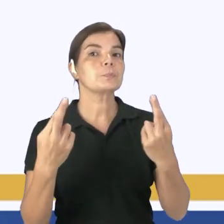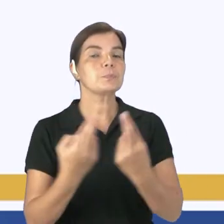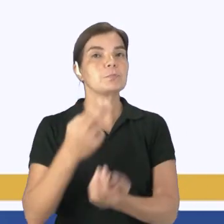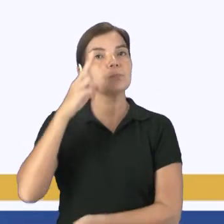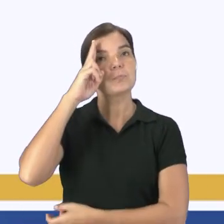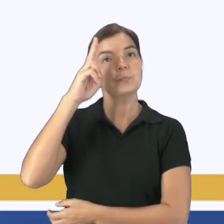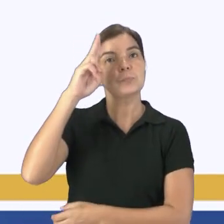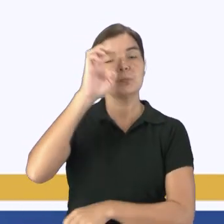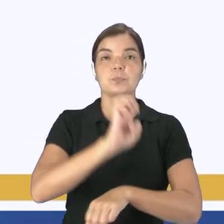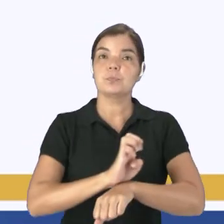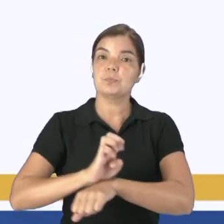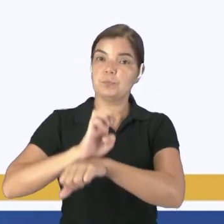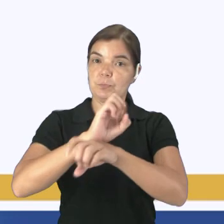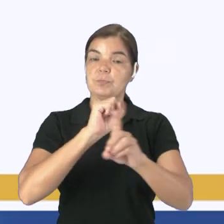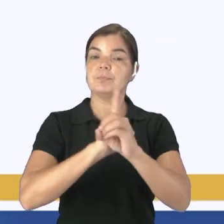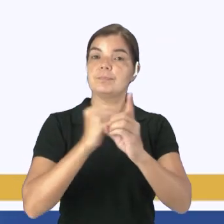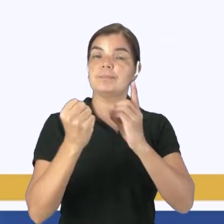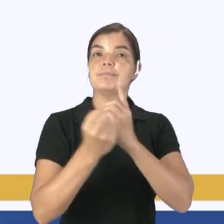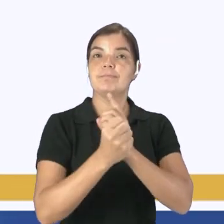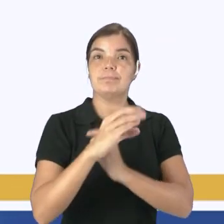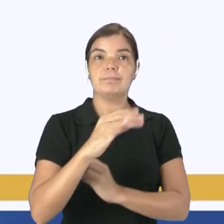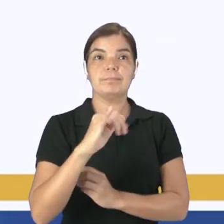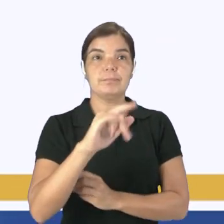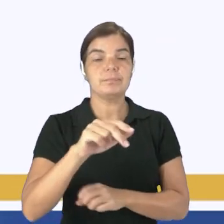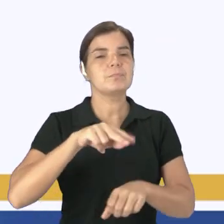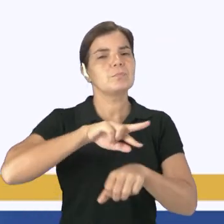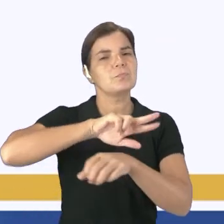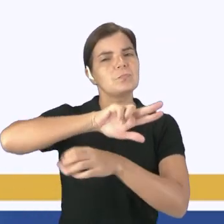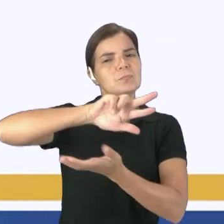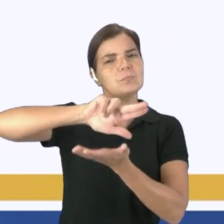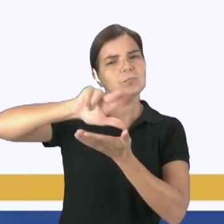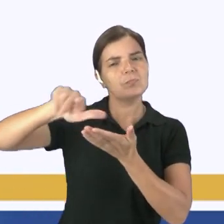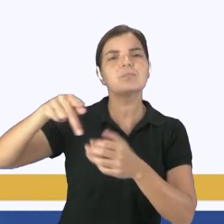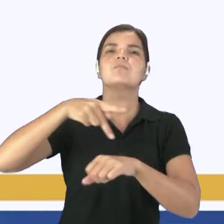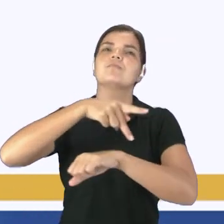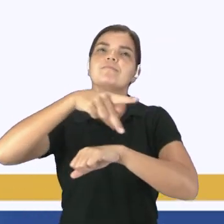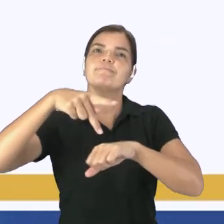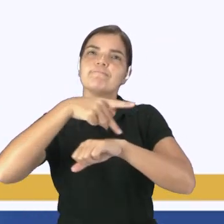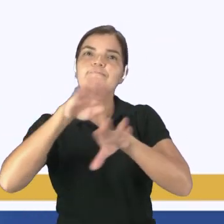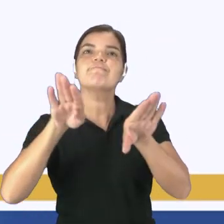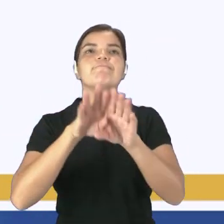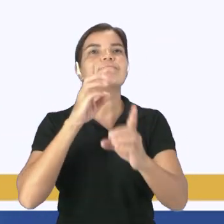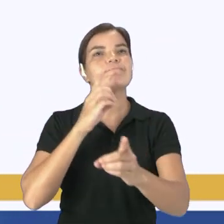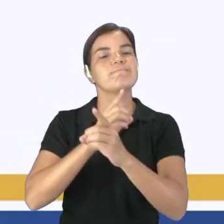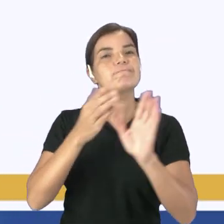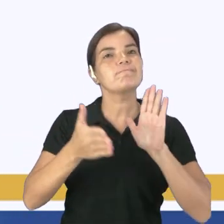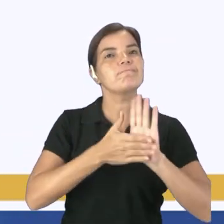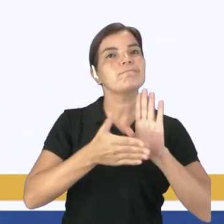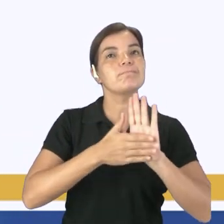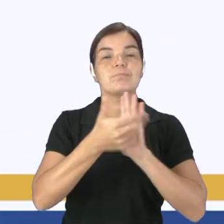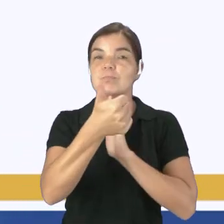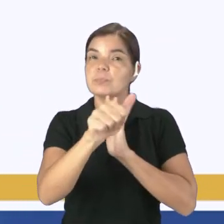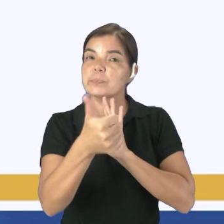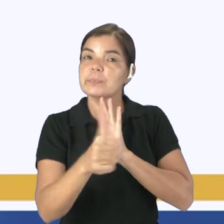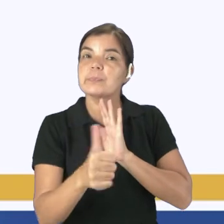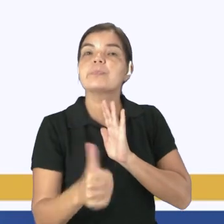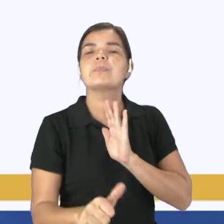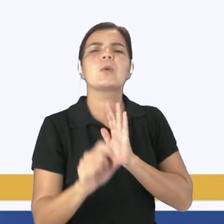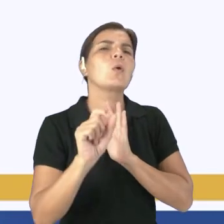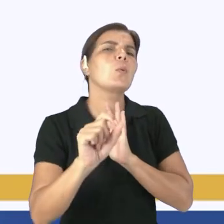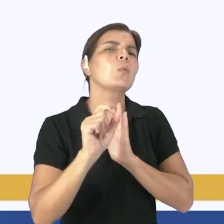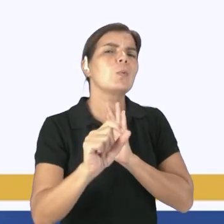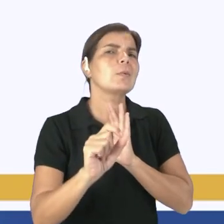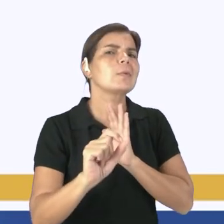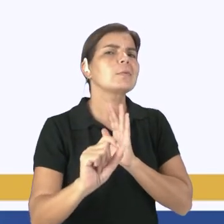e sociedade civil de diferentes nações, foi um grande encontro que teve como propósito avaliar, né, o que estava sendo